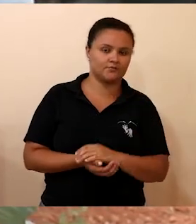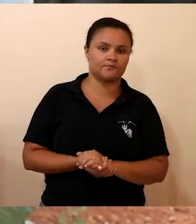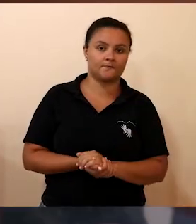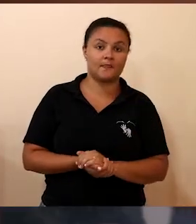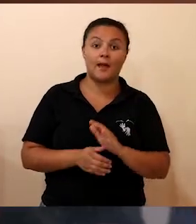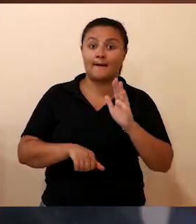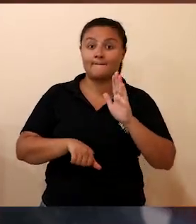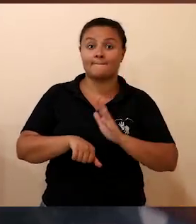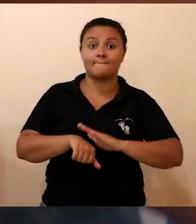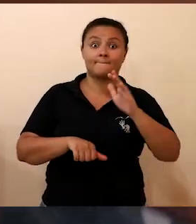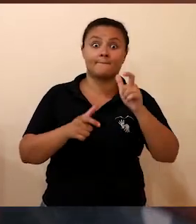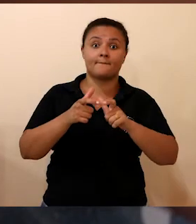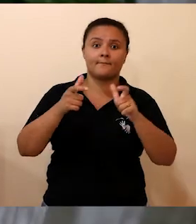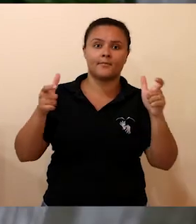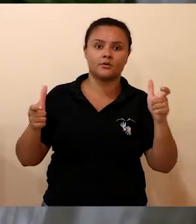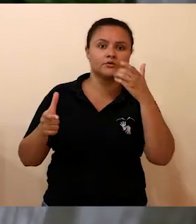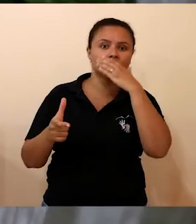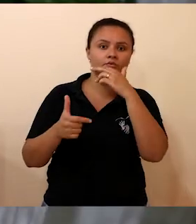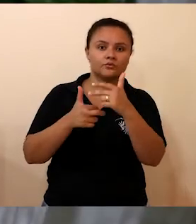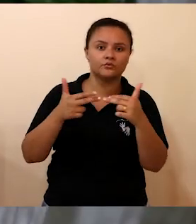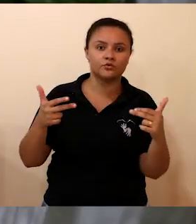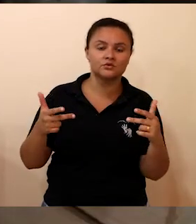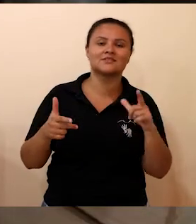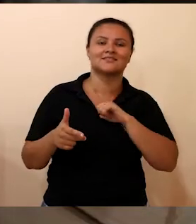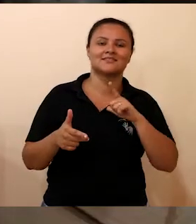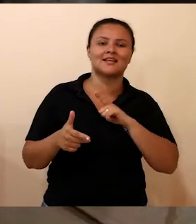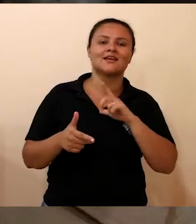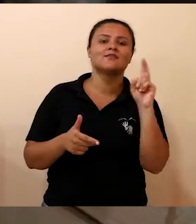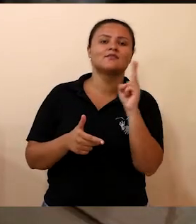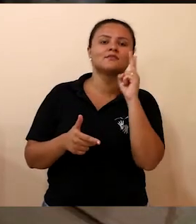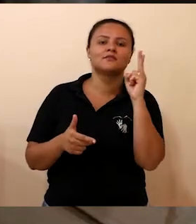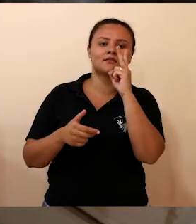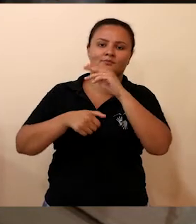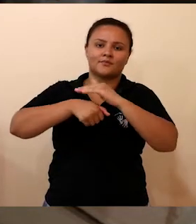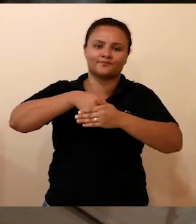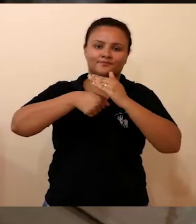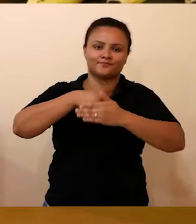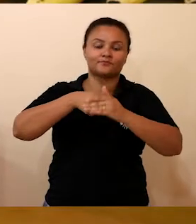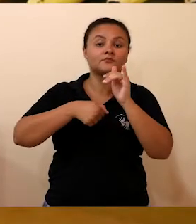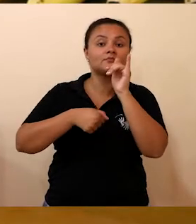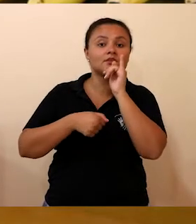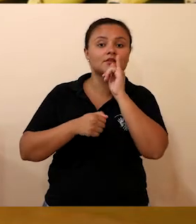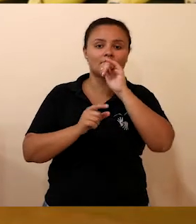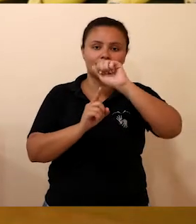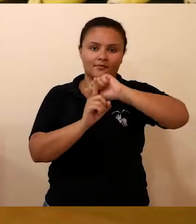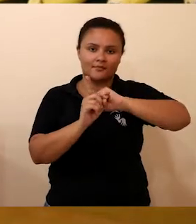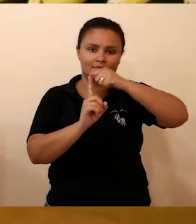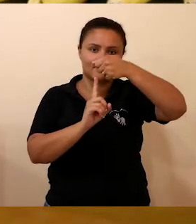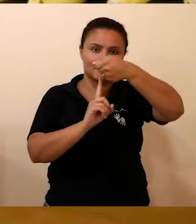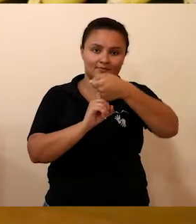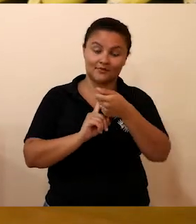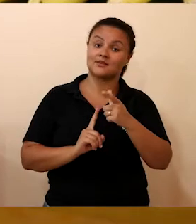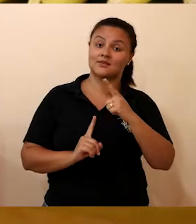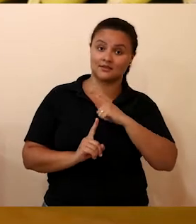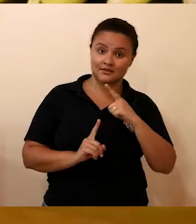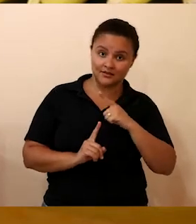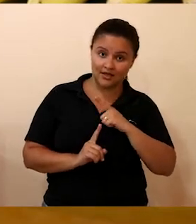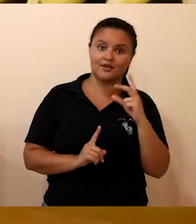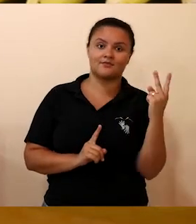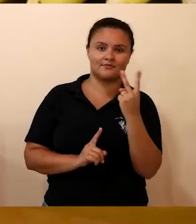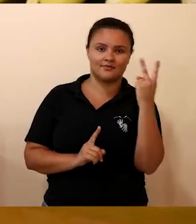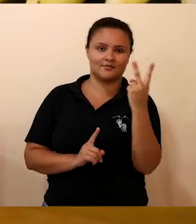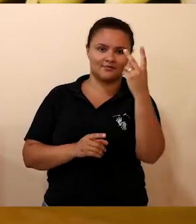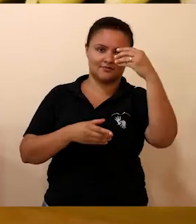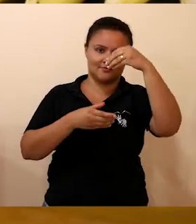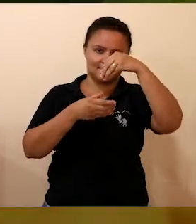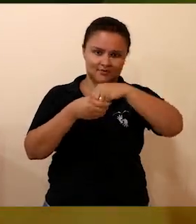legumes, os nutrientes estão na casca e nos talos. A casca da banana, por exemplo, contém fibra e proteína, antioxidante